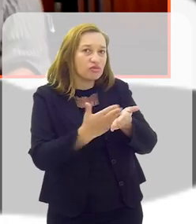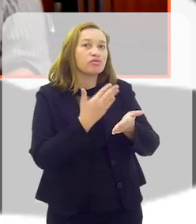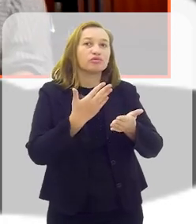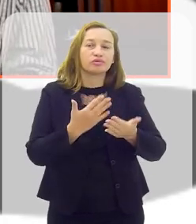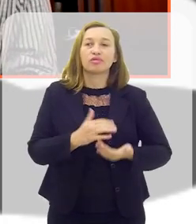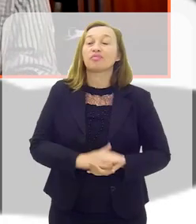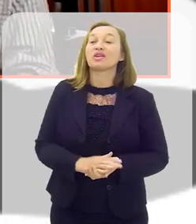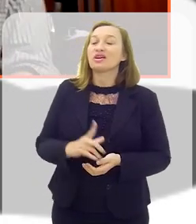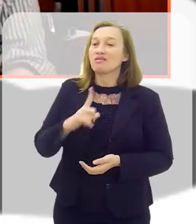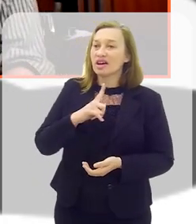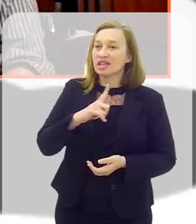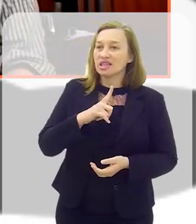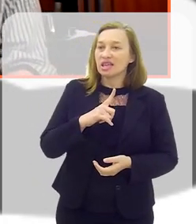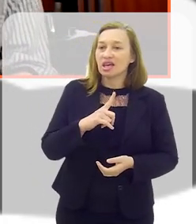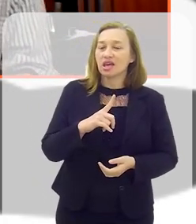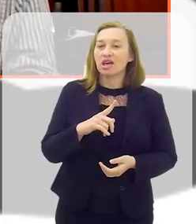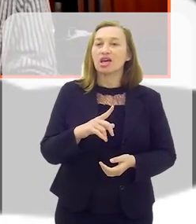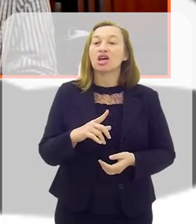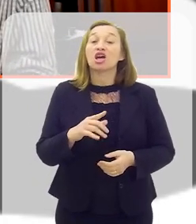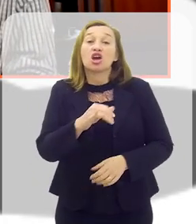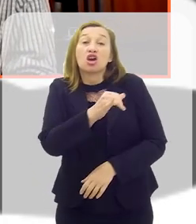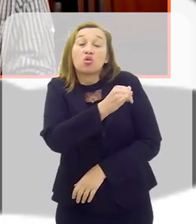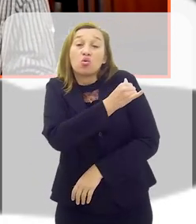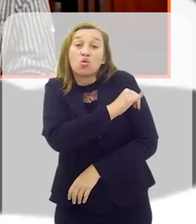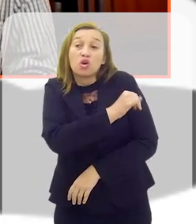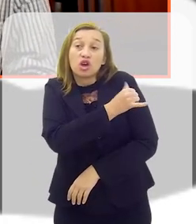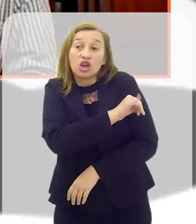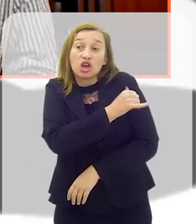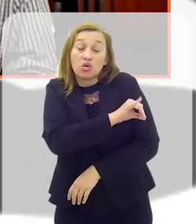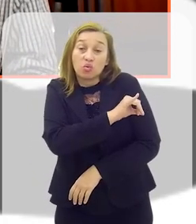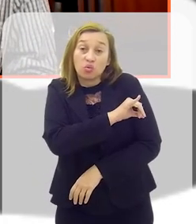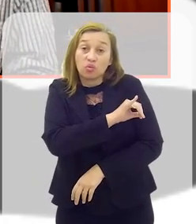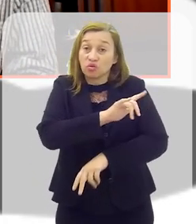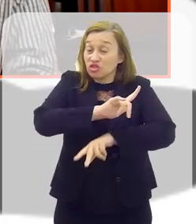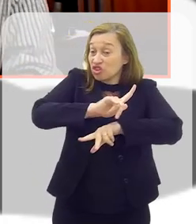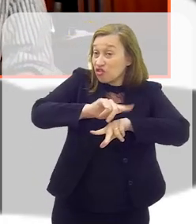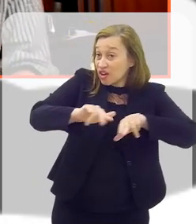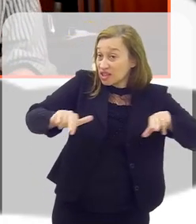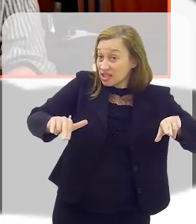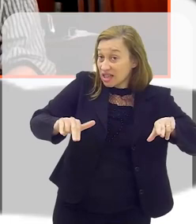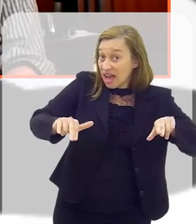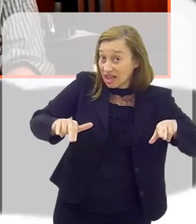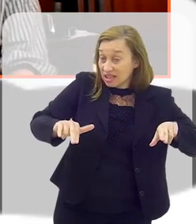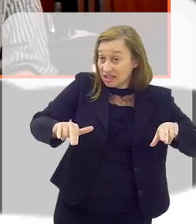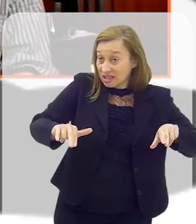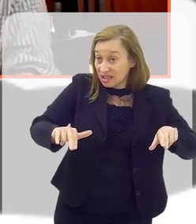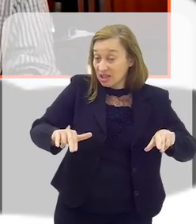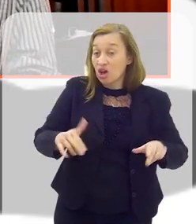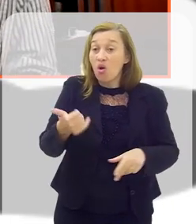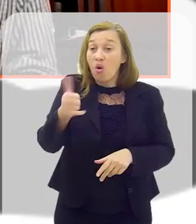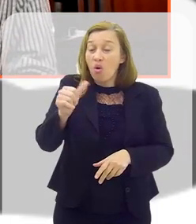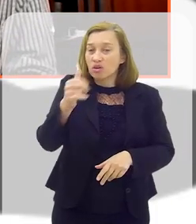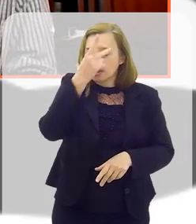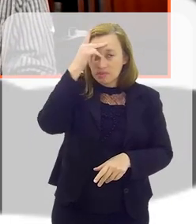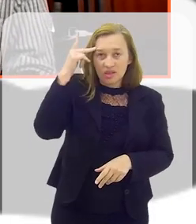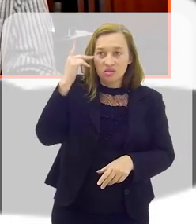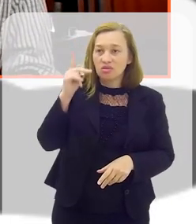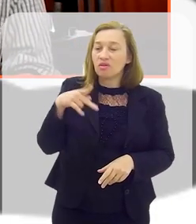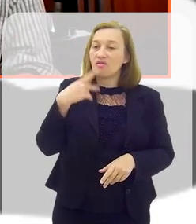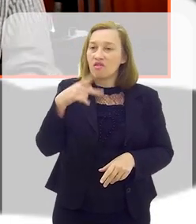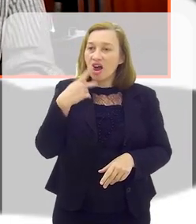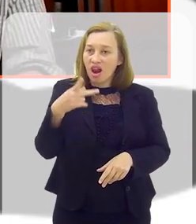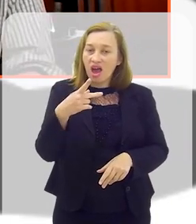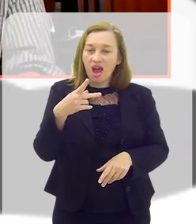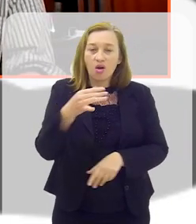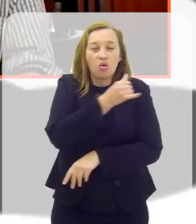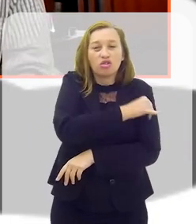a gente vai ter um livro chamado Rio de Janeiro, Pluralidade e Diversidade, em que 11 autores vão falar sobre o Rio de